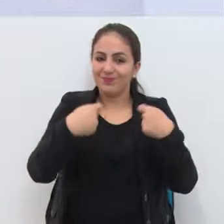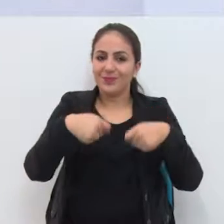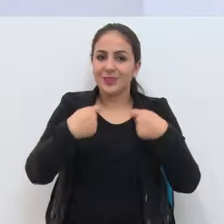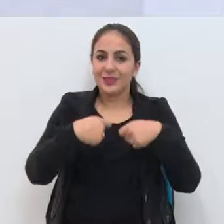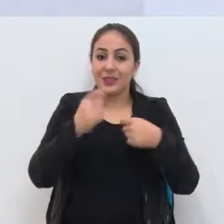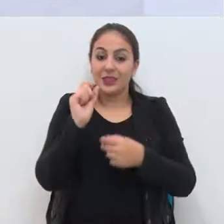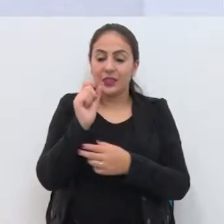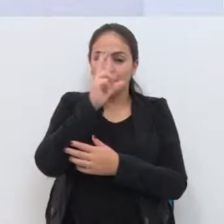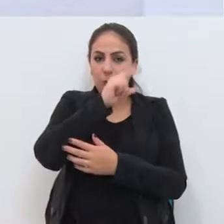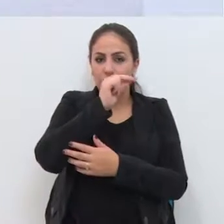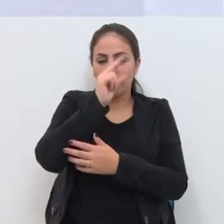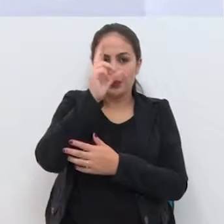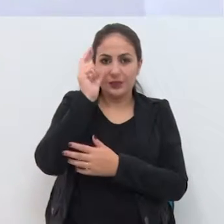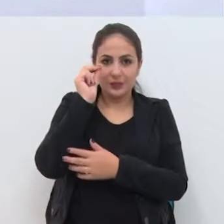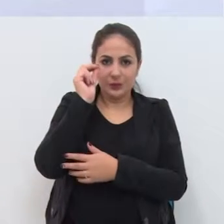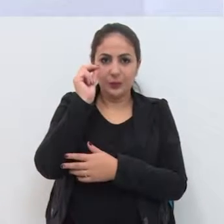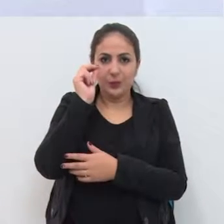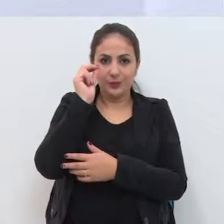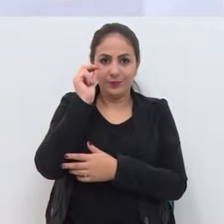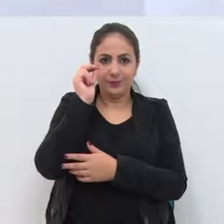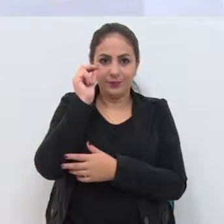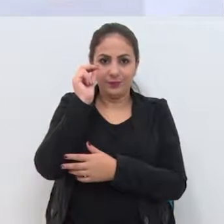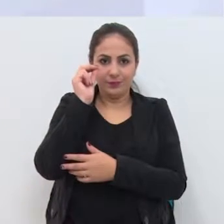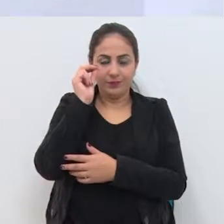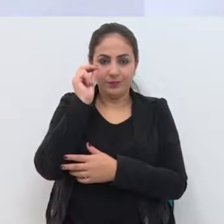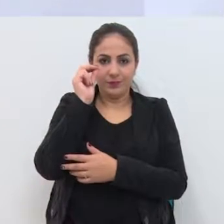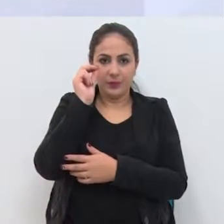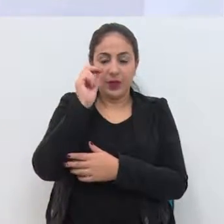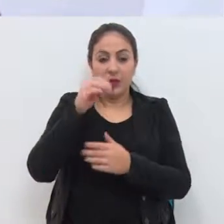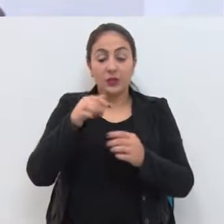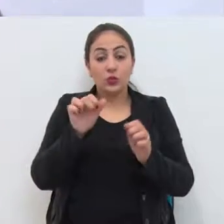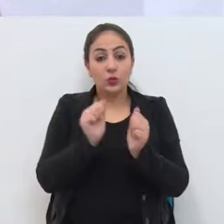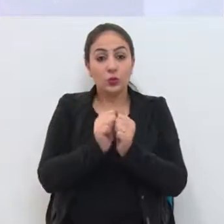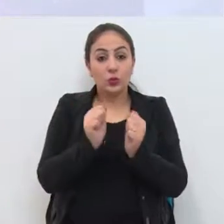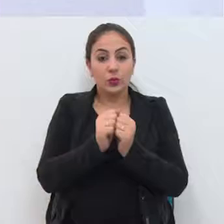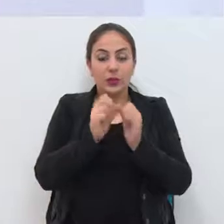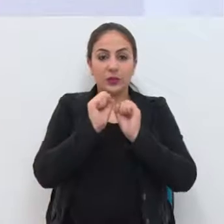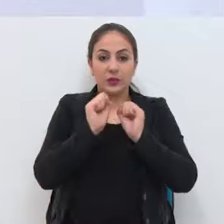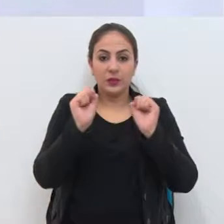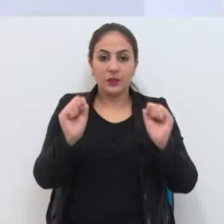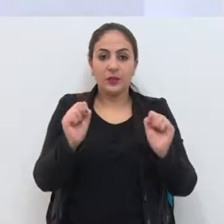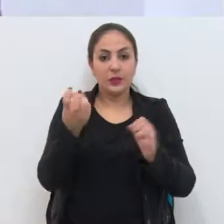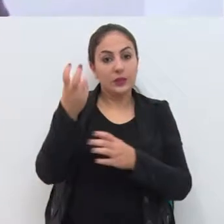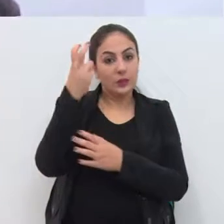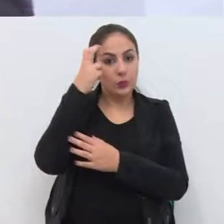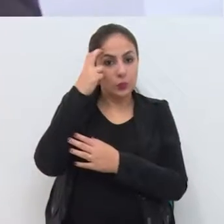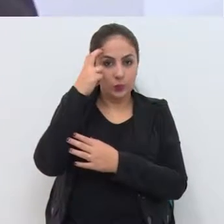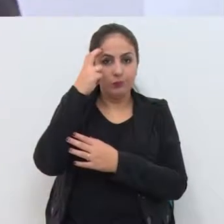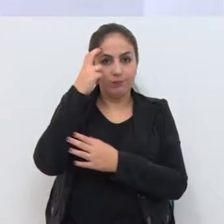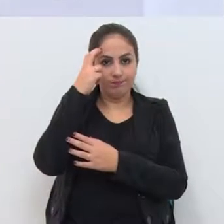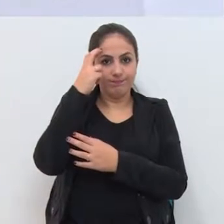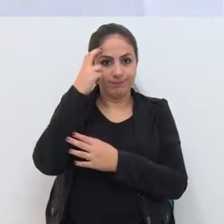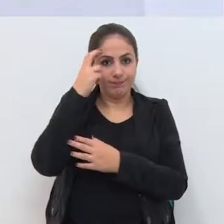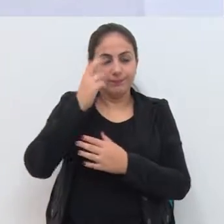precisa que o Executivo Municipal, através da Secretaria de Cultura,